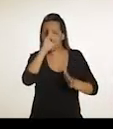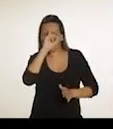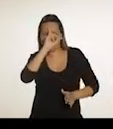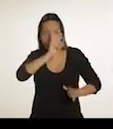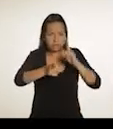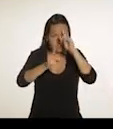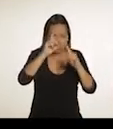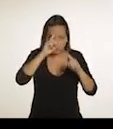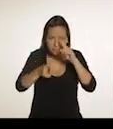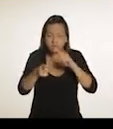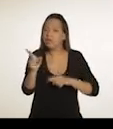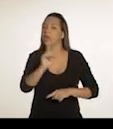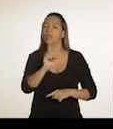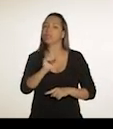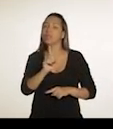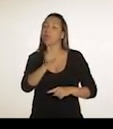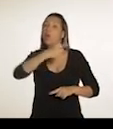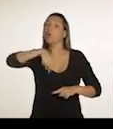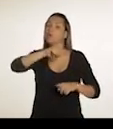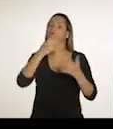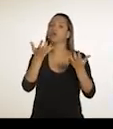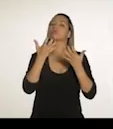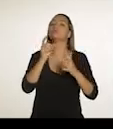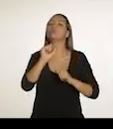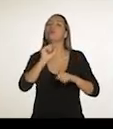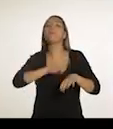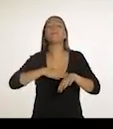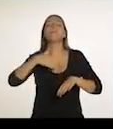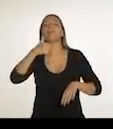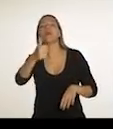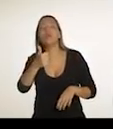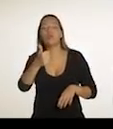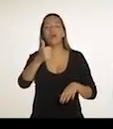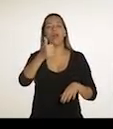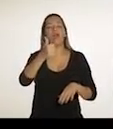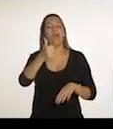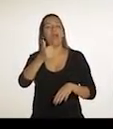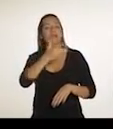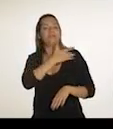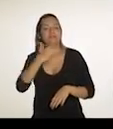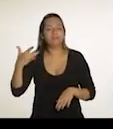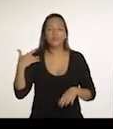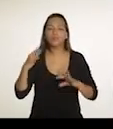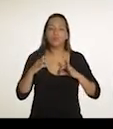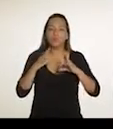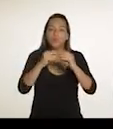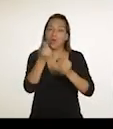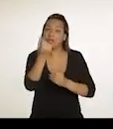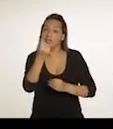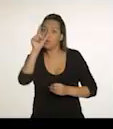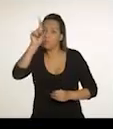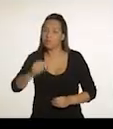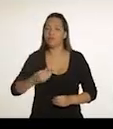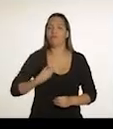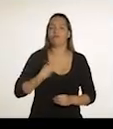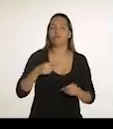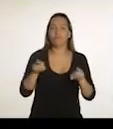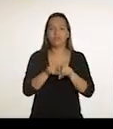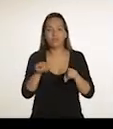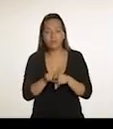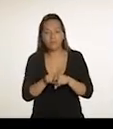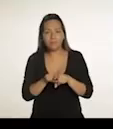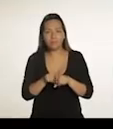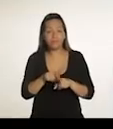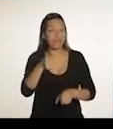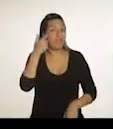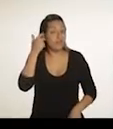nomeado por indicação de partido político. A prioridade vai ser melhorar a qualidade dos serviços públicos e reduzir o custo de vida. Freixo